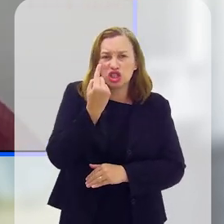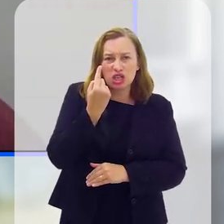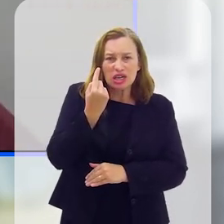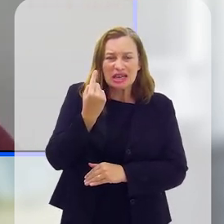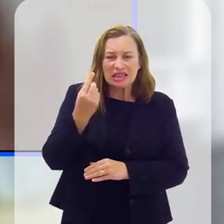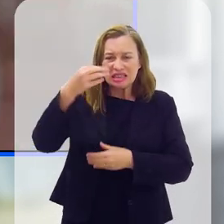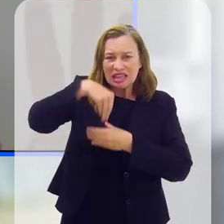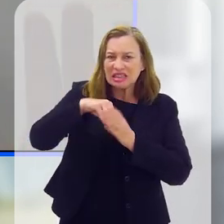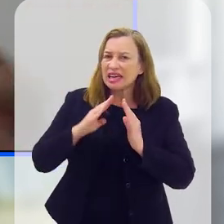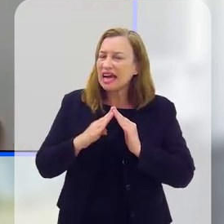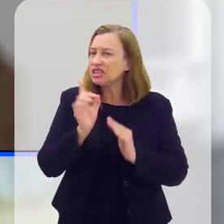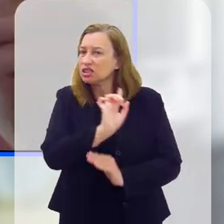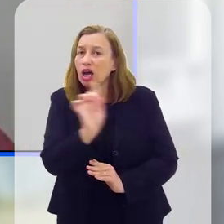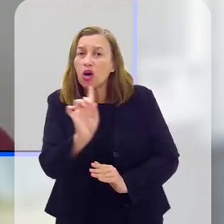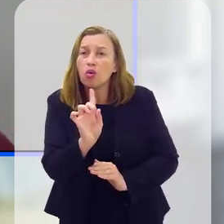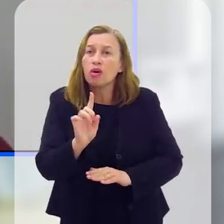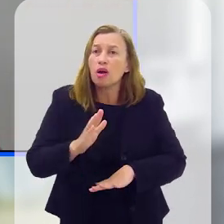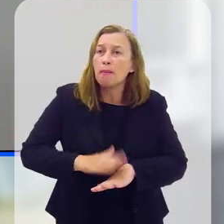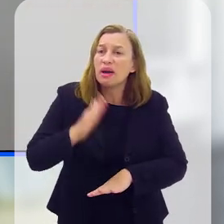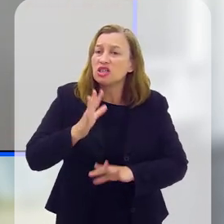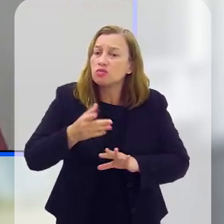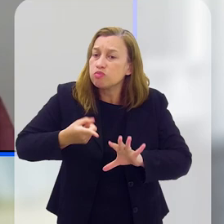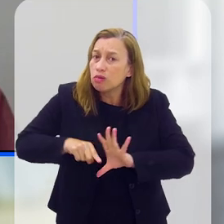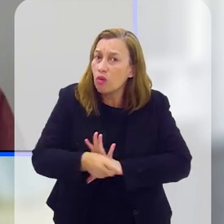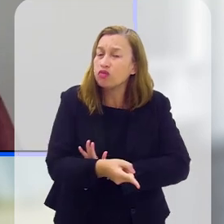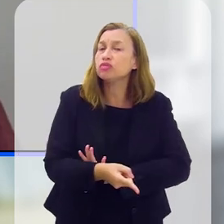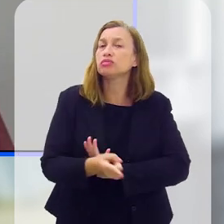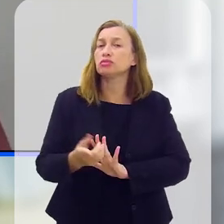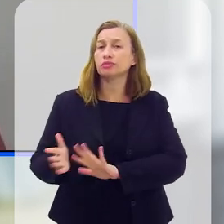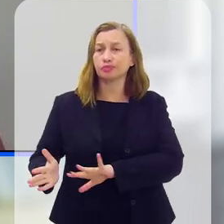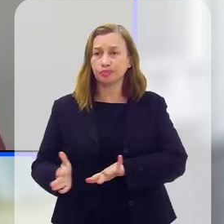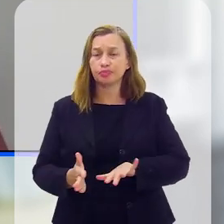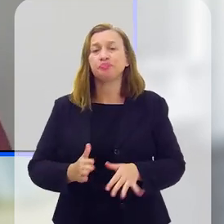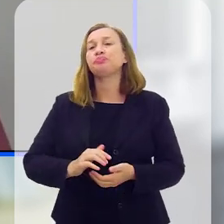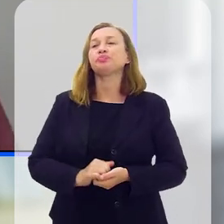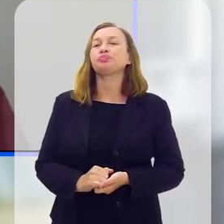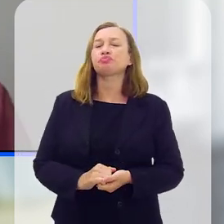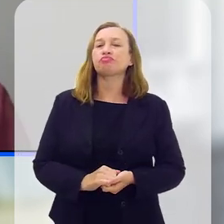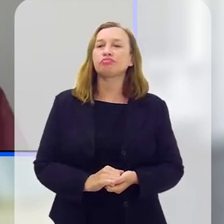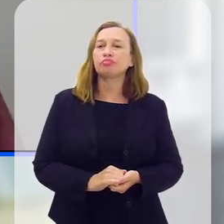introspectivo, pensar na sua vida. Estou falando de algo mais sistemático.